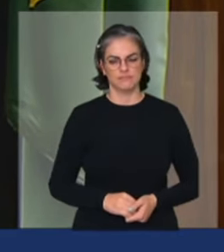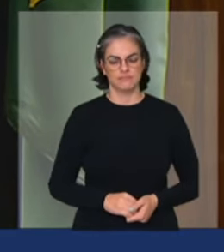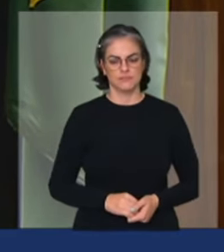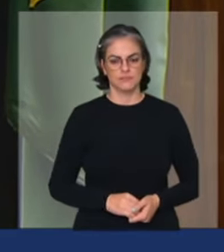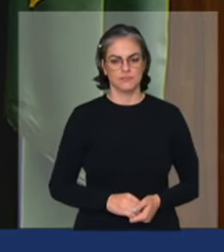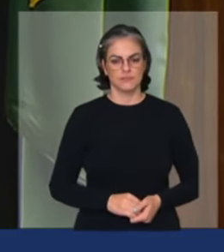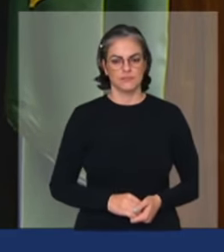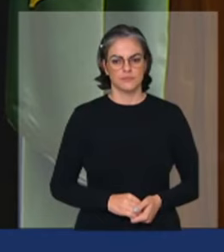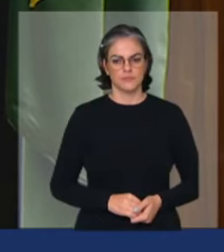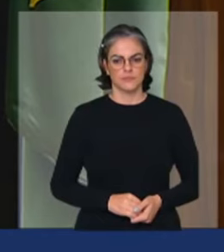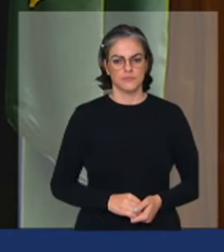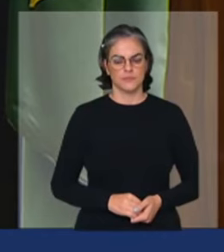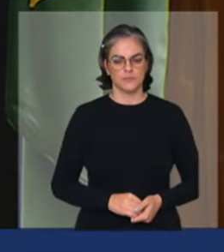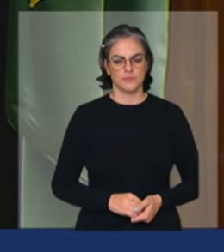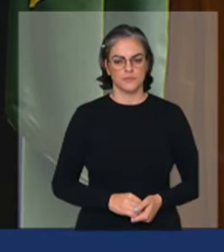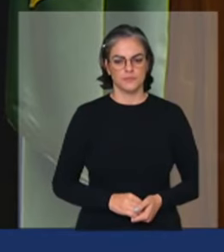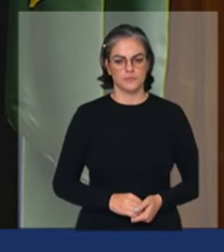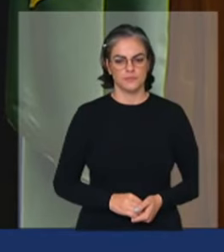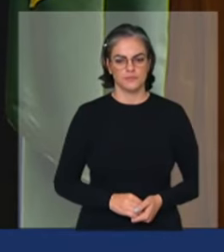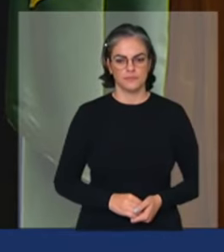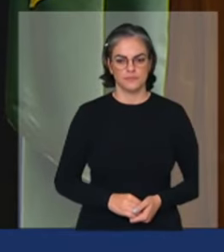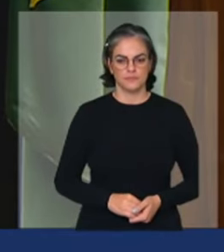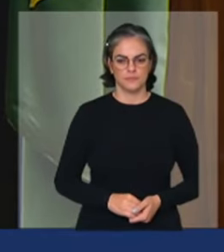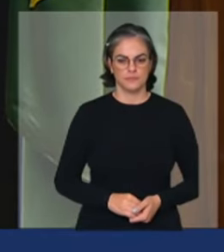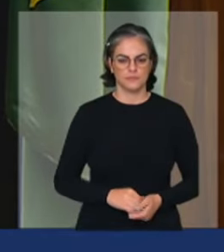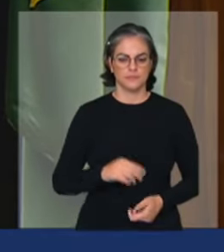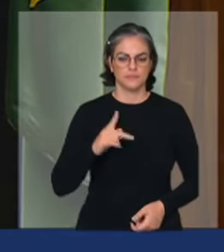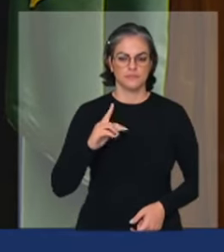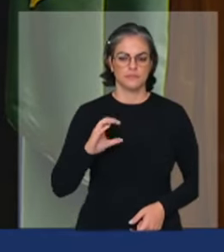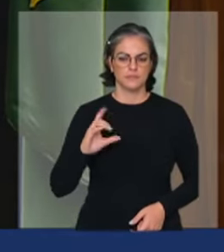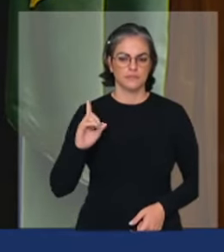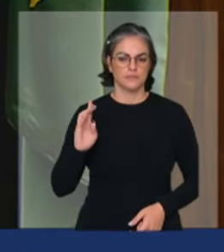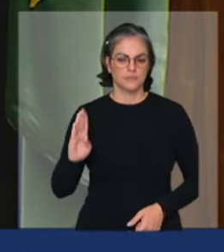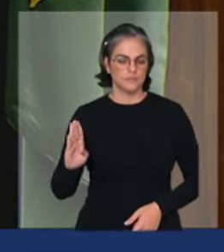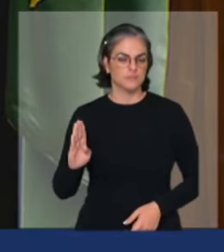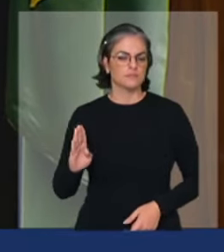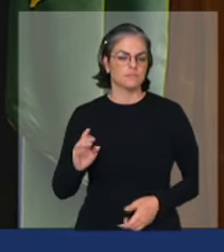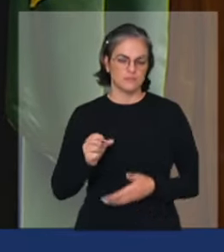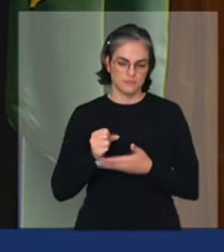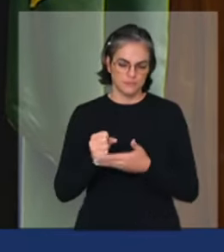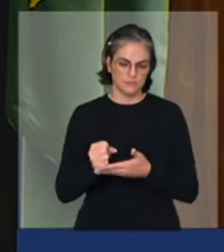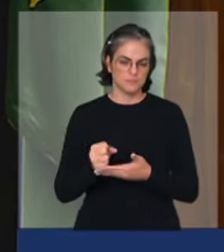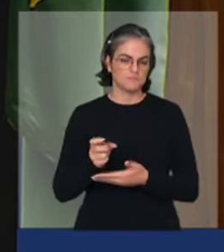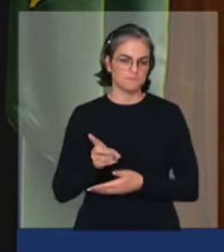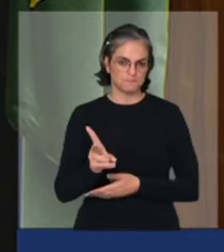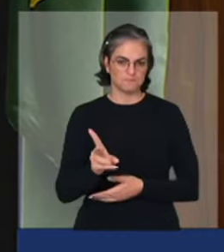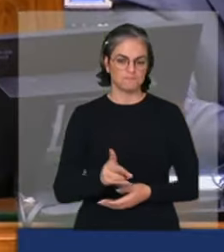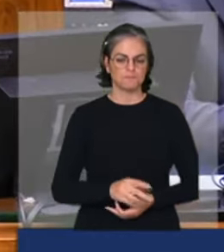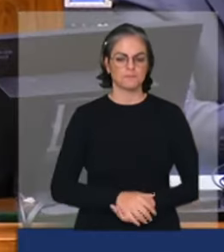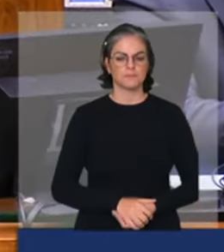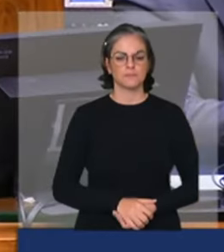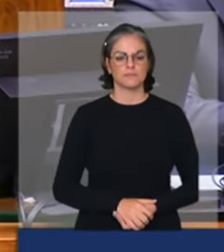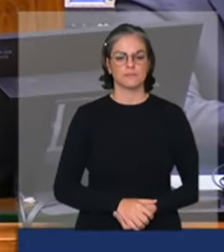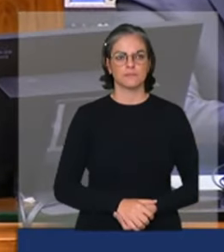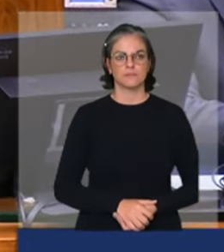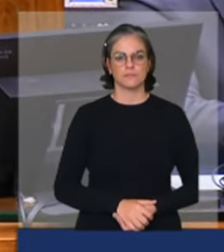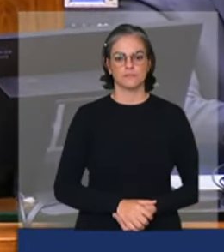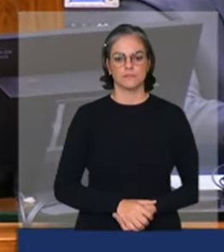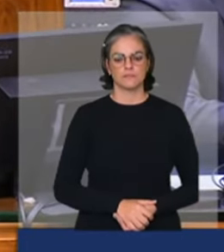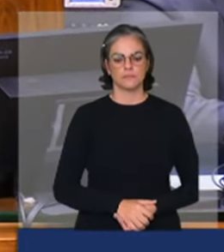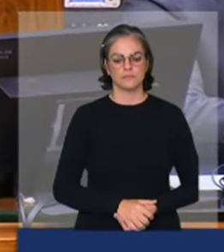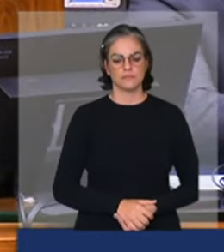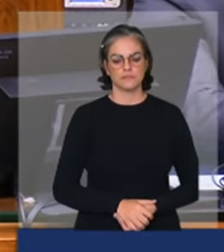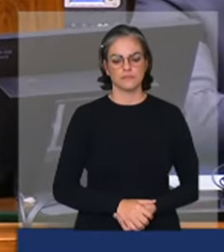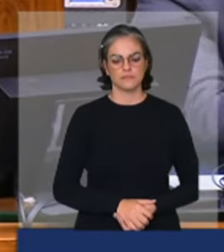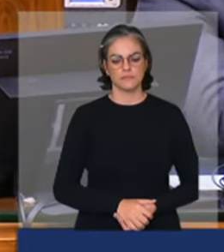contem comigo o PCdoB sempre esteve nesta trincheira muito obrigado deputado Daniel Almeida está aqui desde o